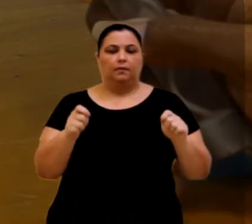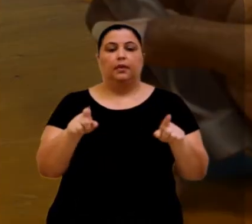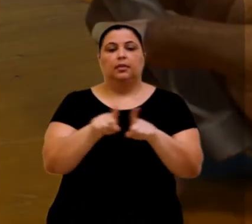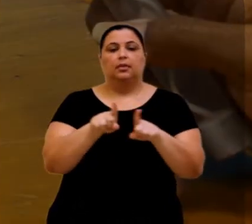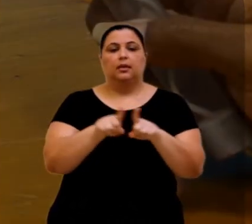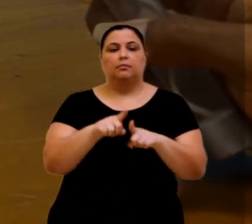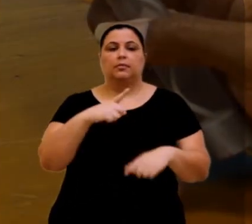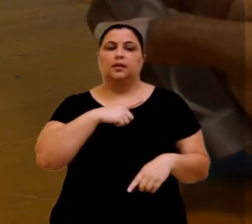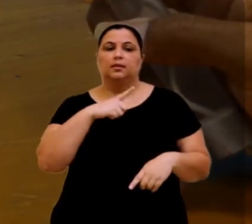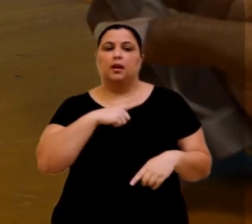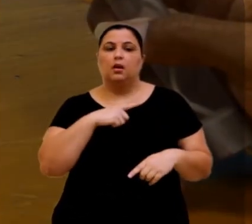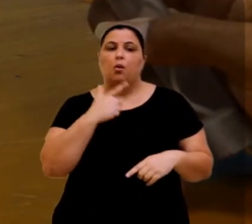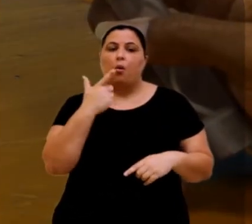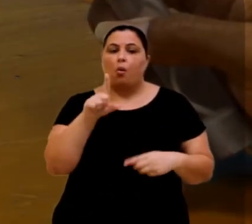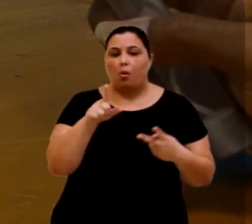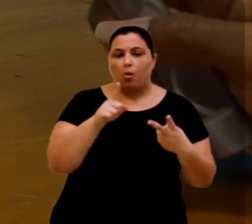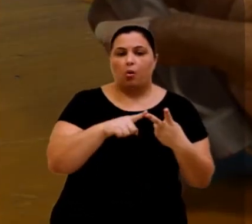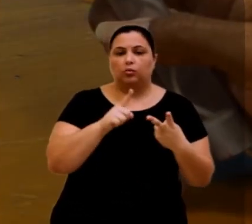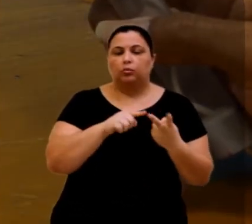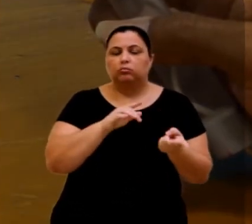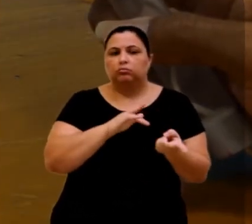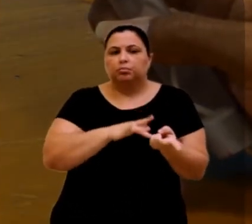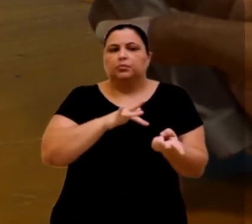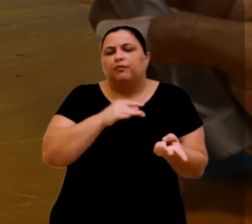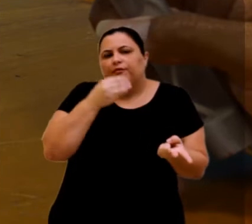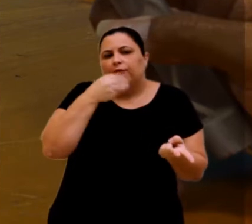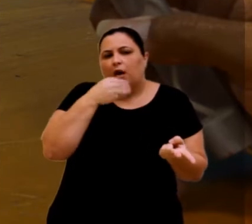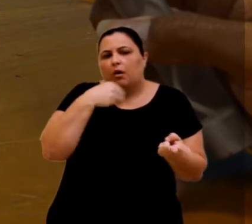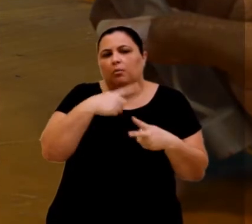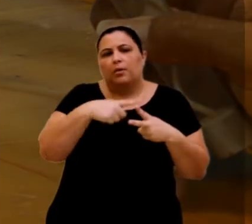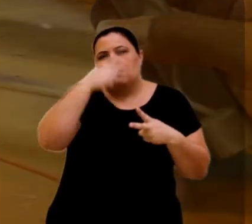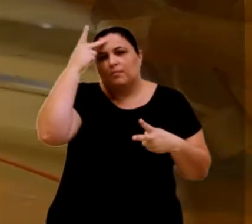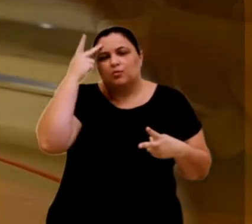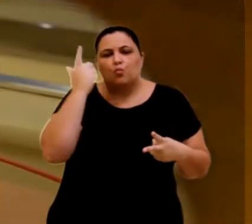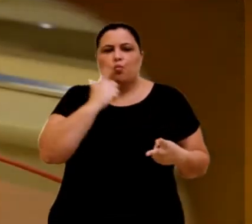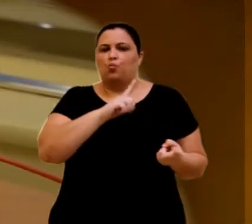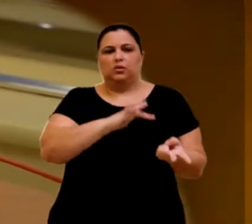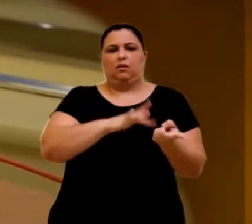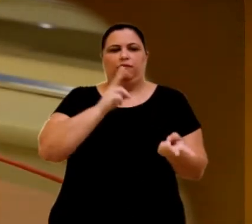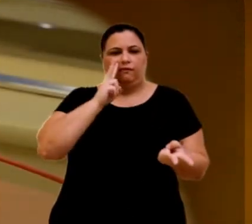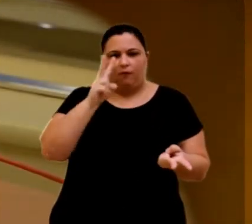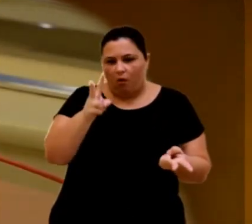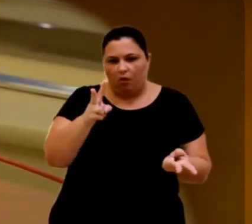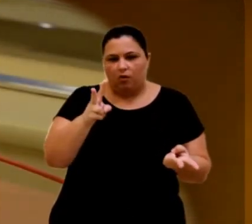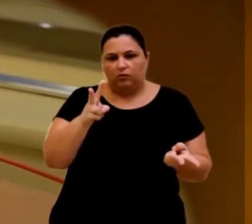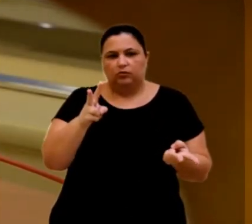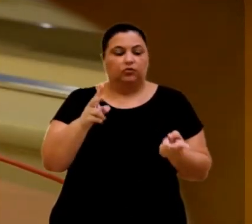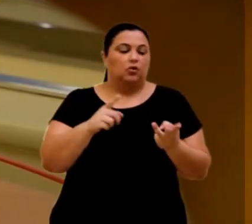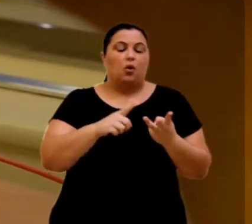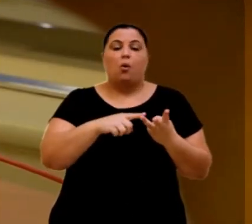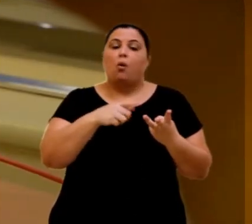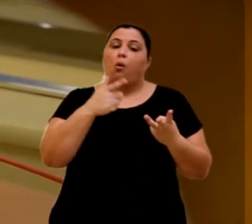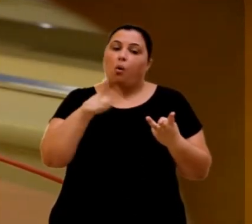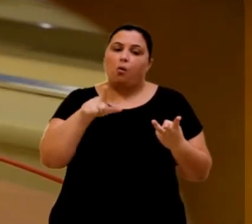capacitivos, que são mais sensíveis a toques e exigem menos força. Ou sensores de som, para usuários que não possuem